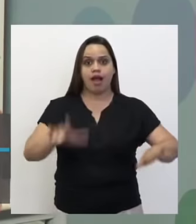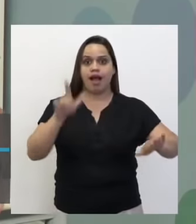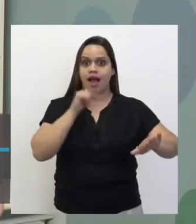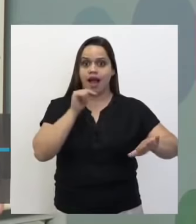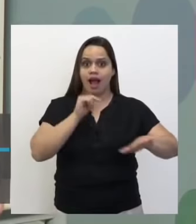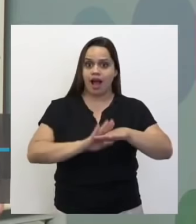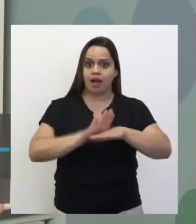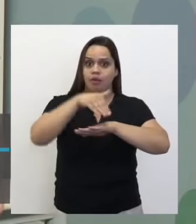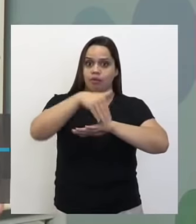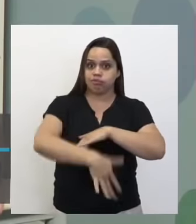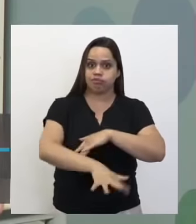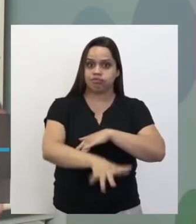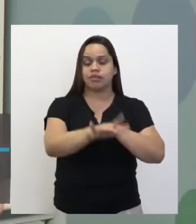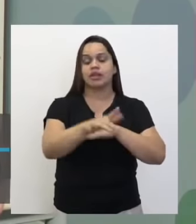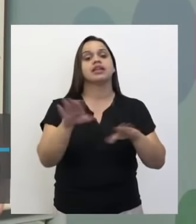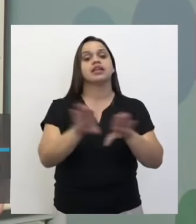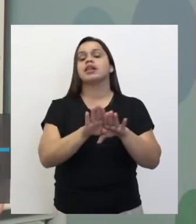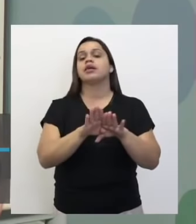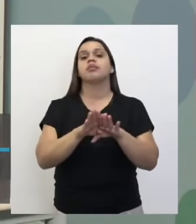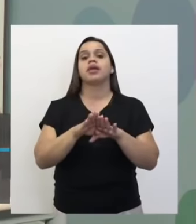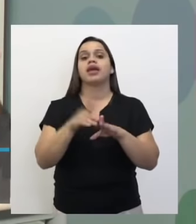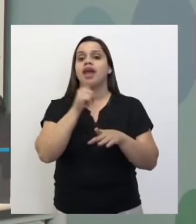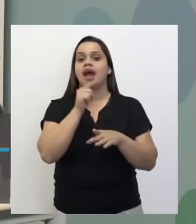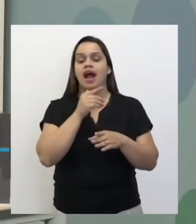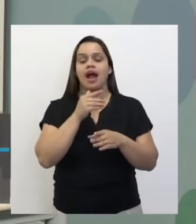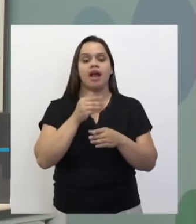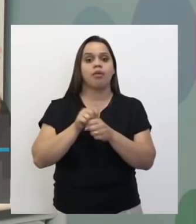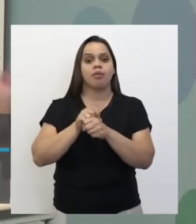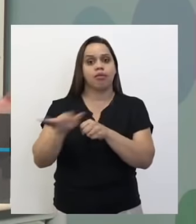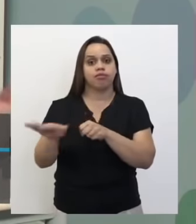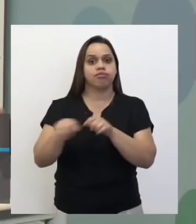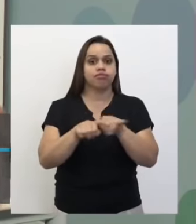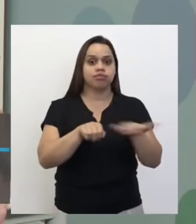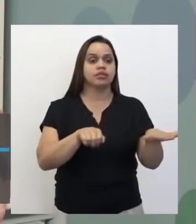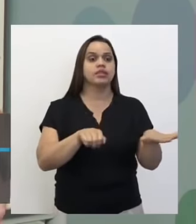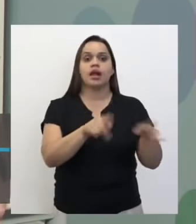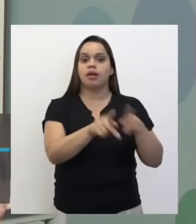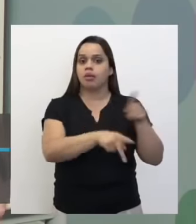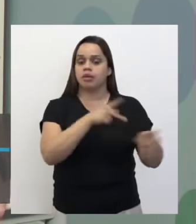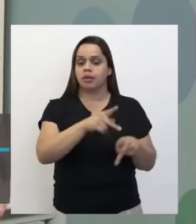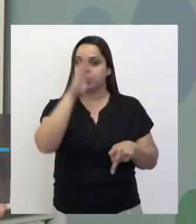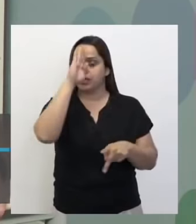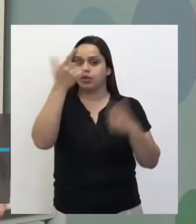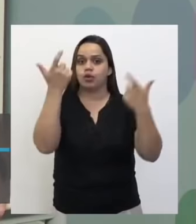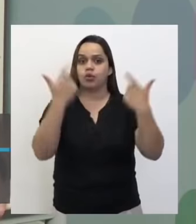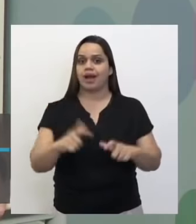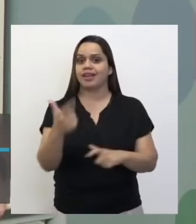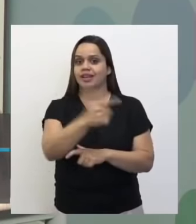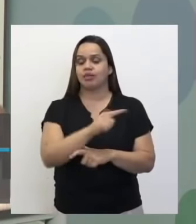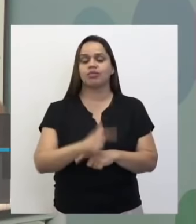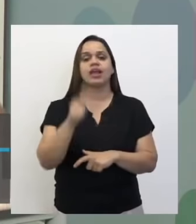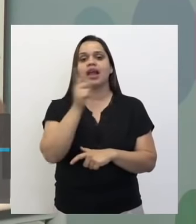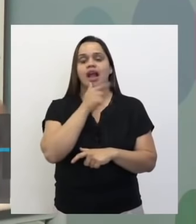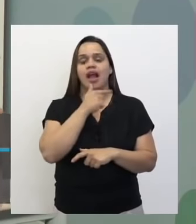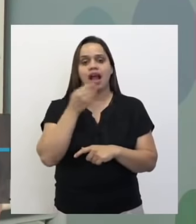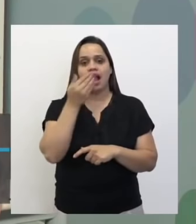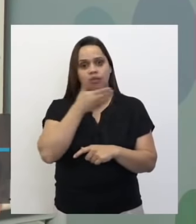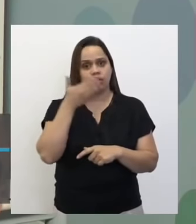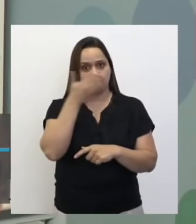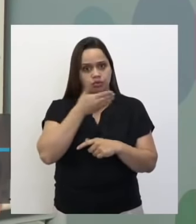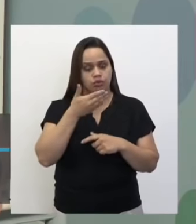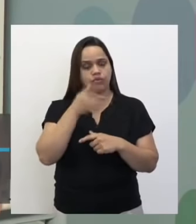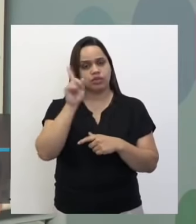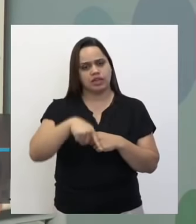fornecer para a população, principalmente em áreas que têm carência com menos água doce. Que é a questão aí da região